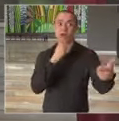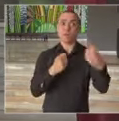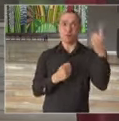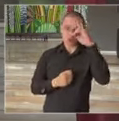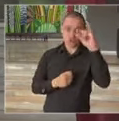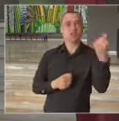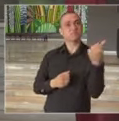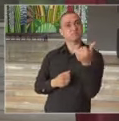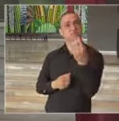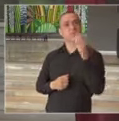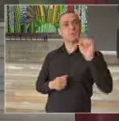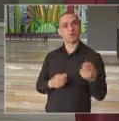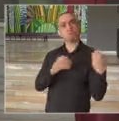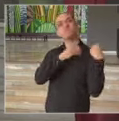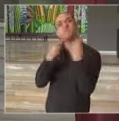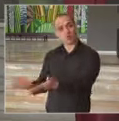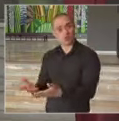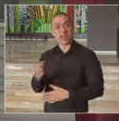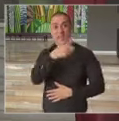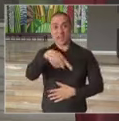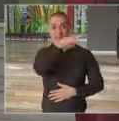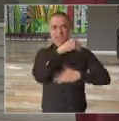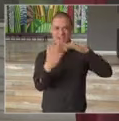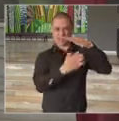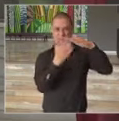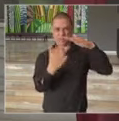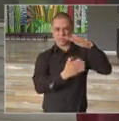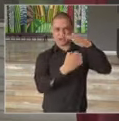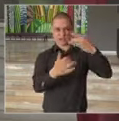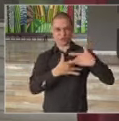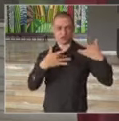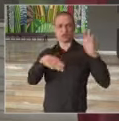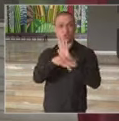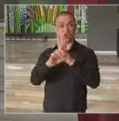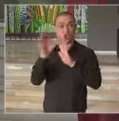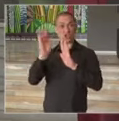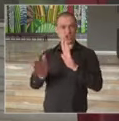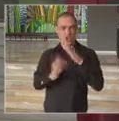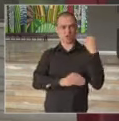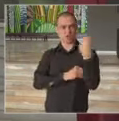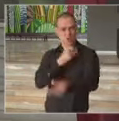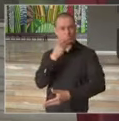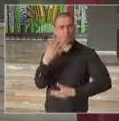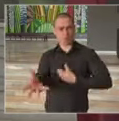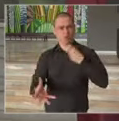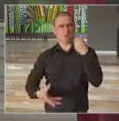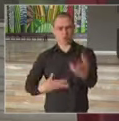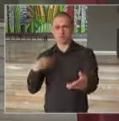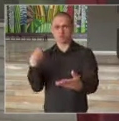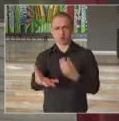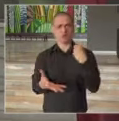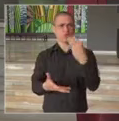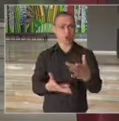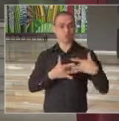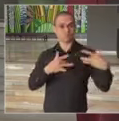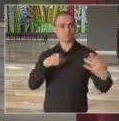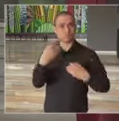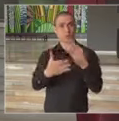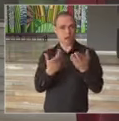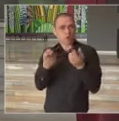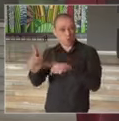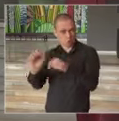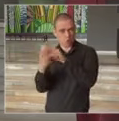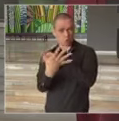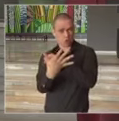O Comitê Empresarial Solidário já somou em doações para combater o